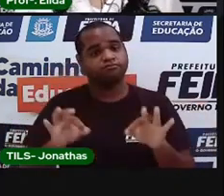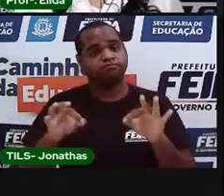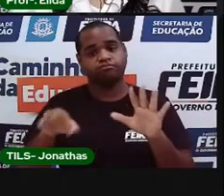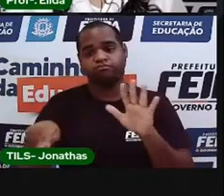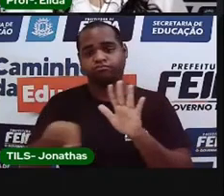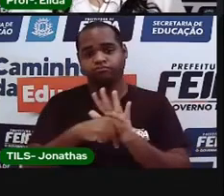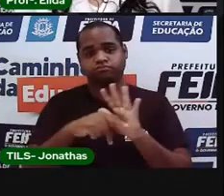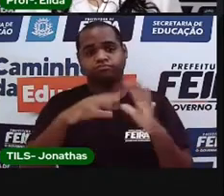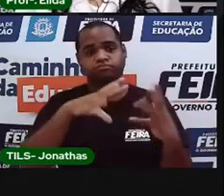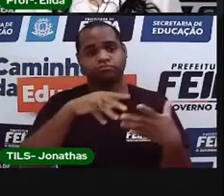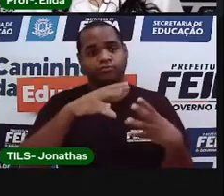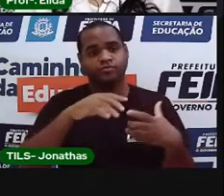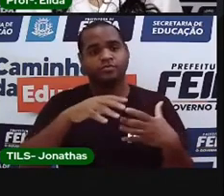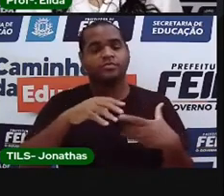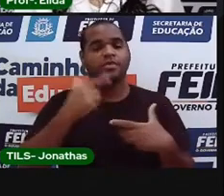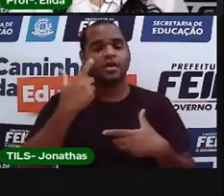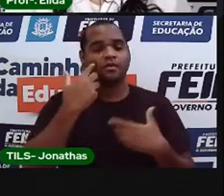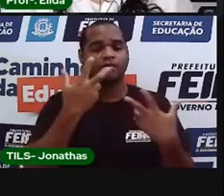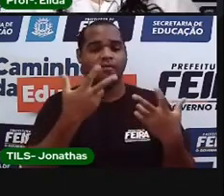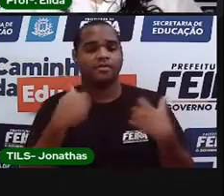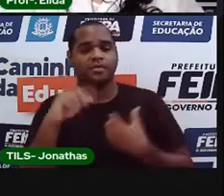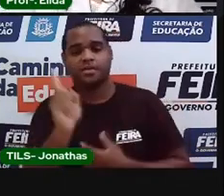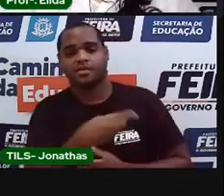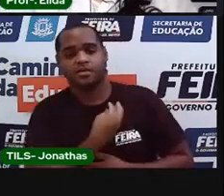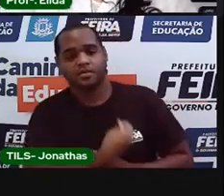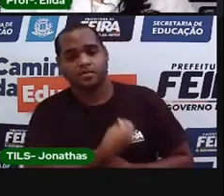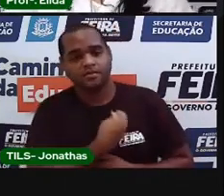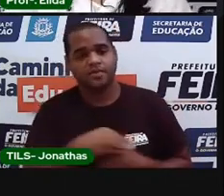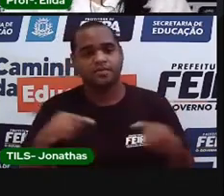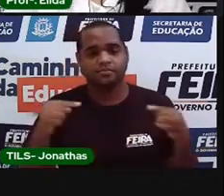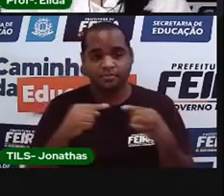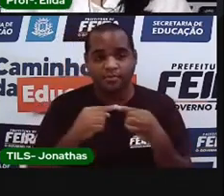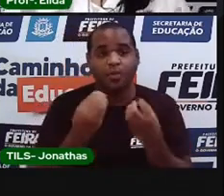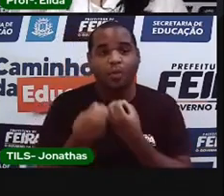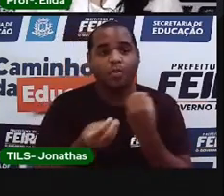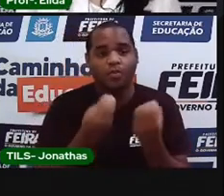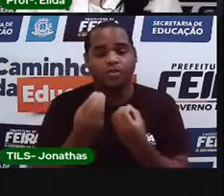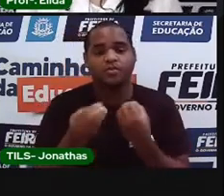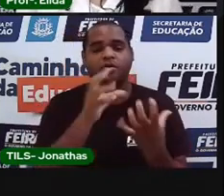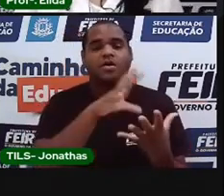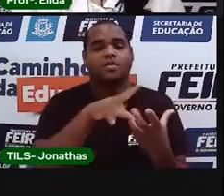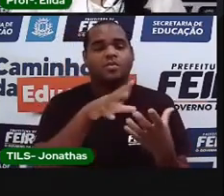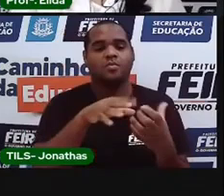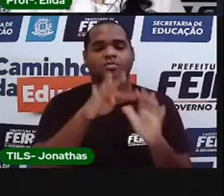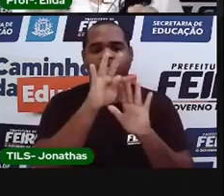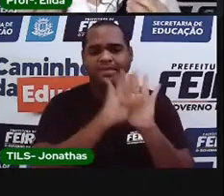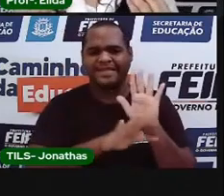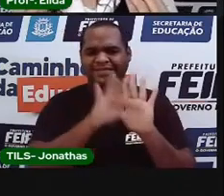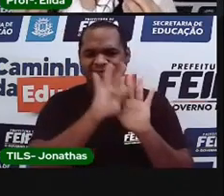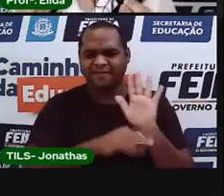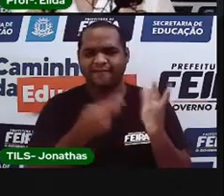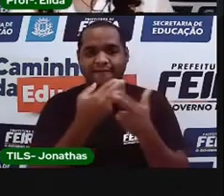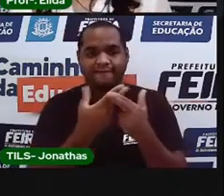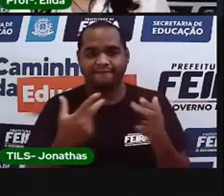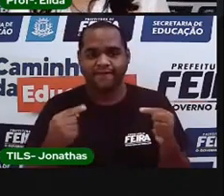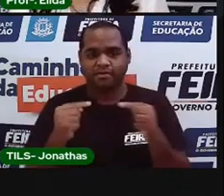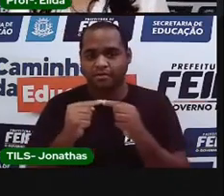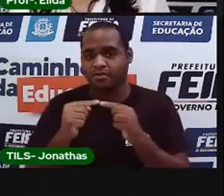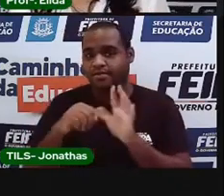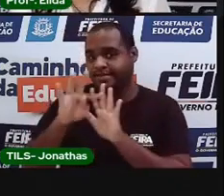mundo, Porque nós estamos dentro de um mundo com muitos textos, textos